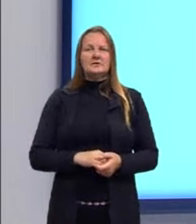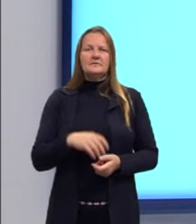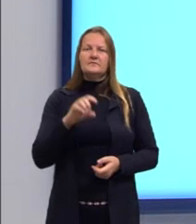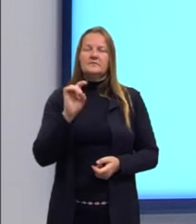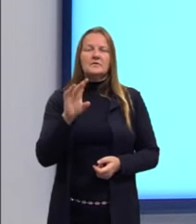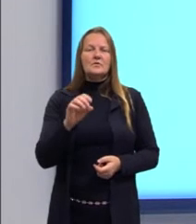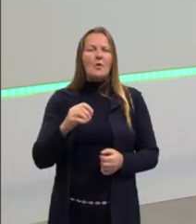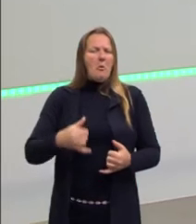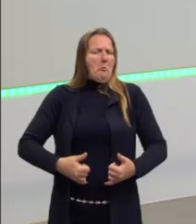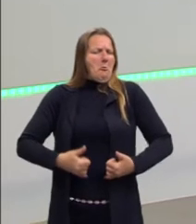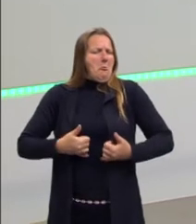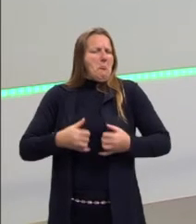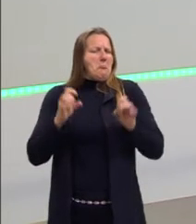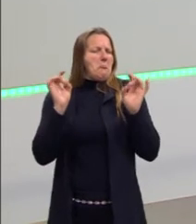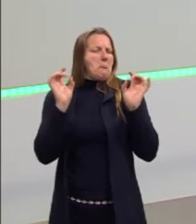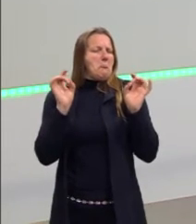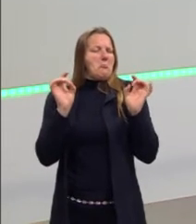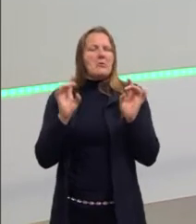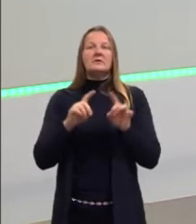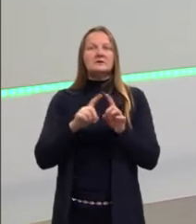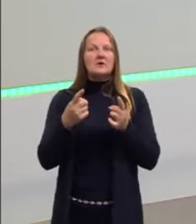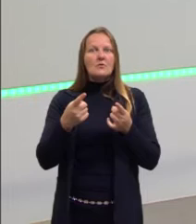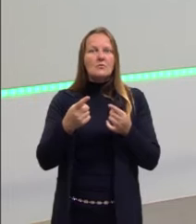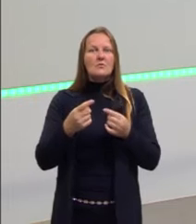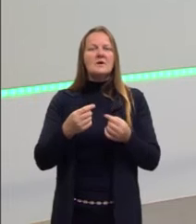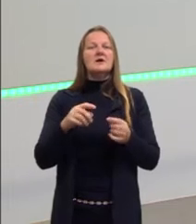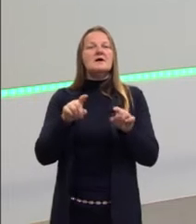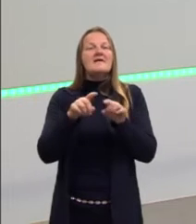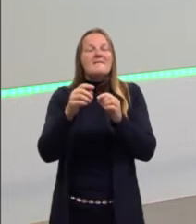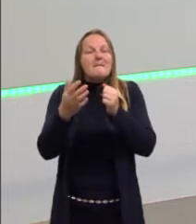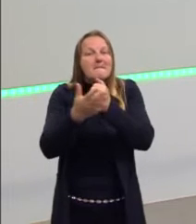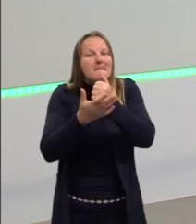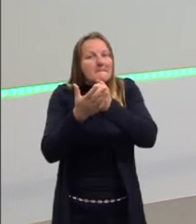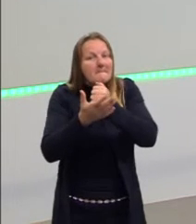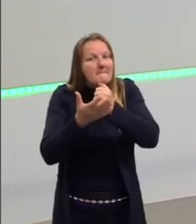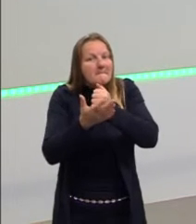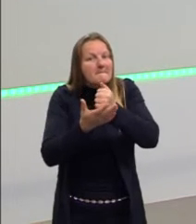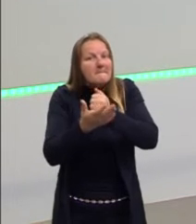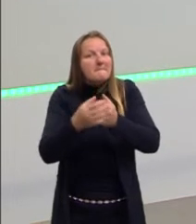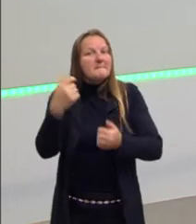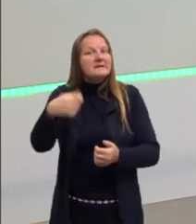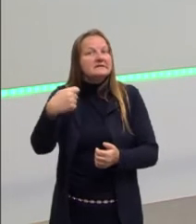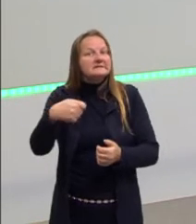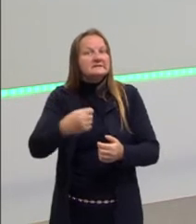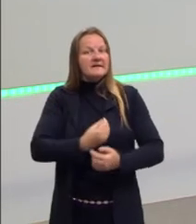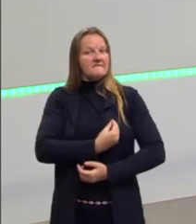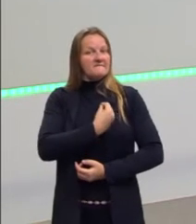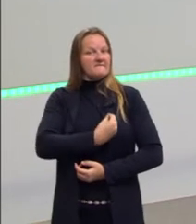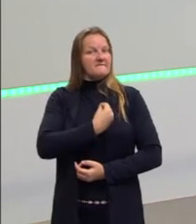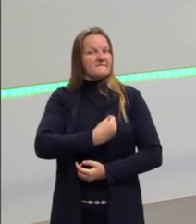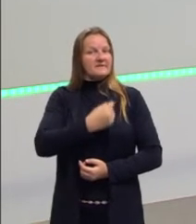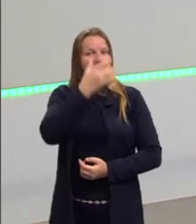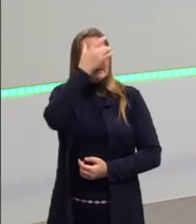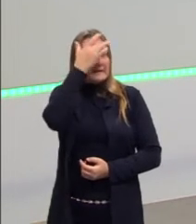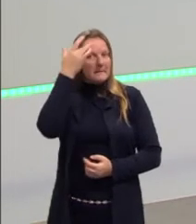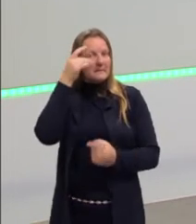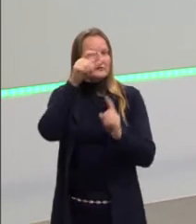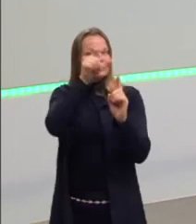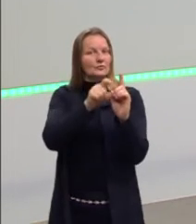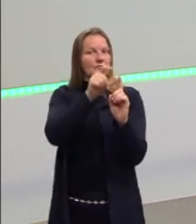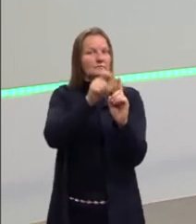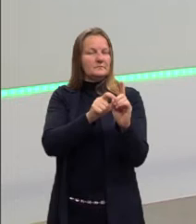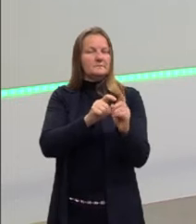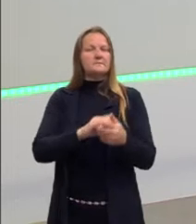luxo, muito conforto, estamos falando aqui de necessidades básicas dos indivíduos, né?